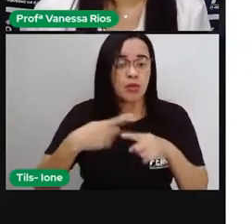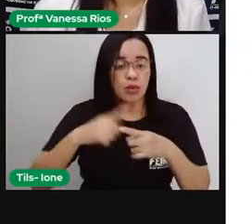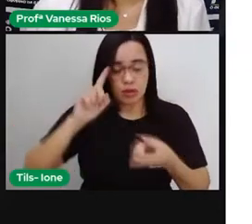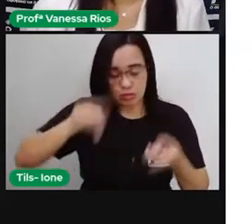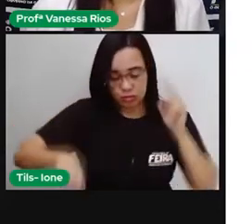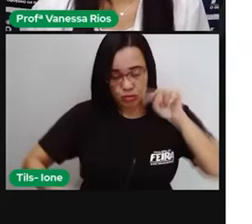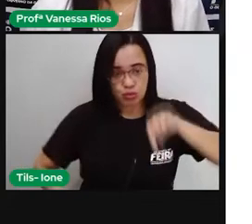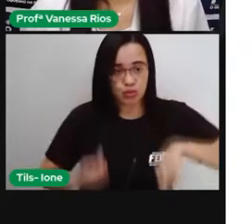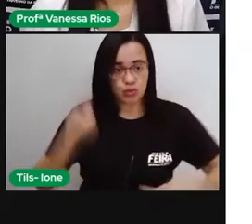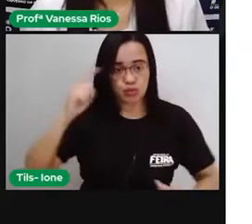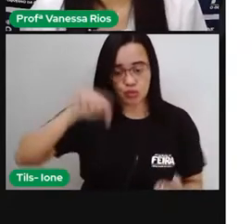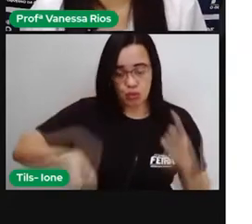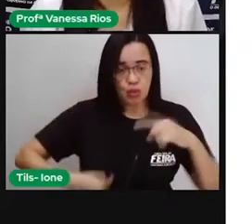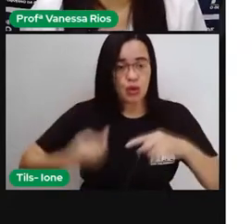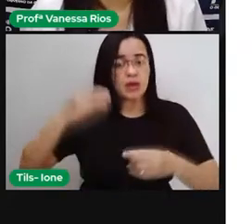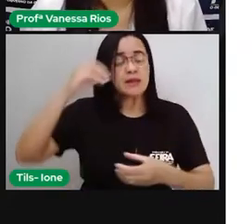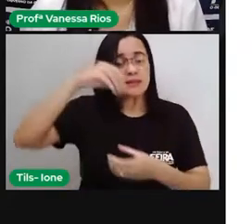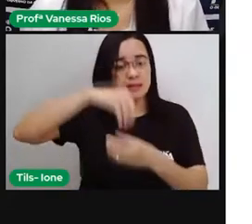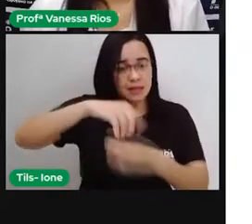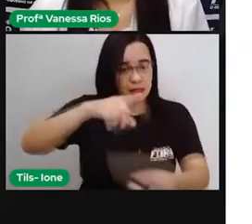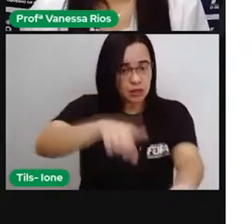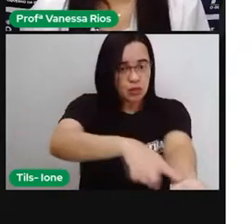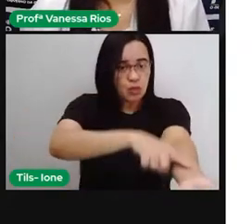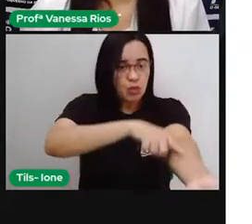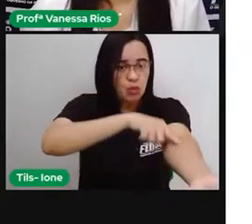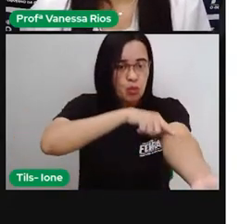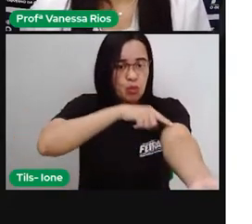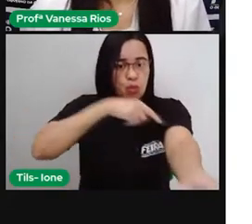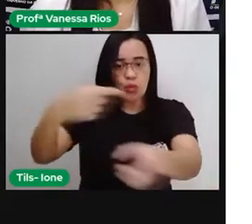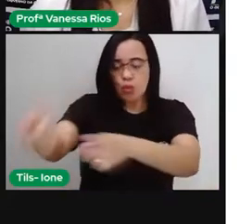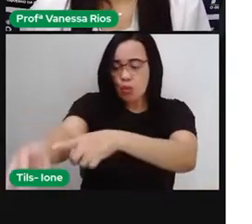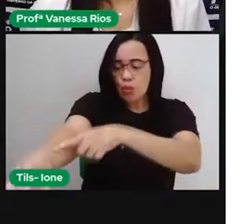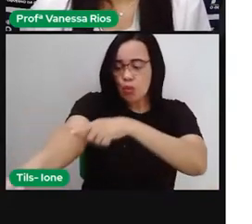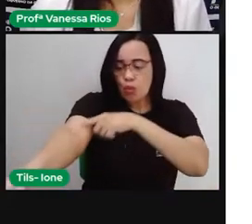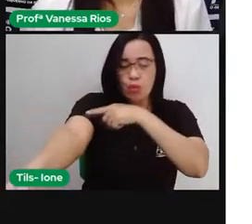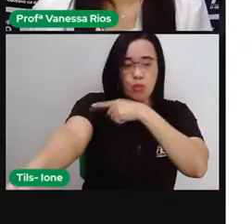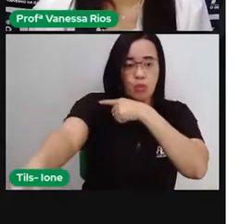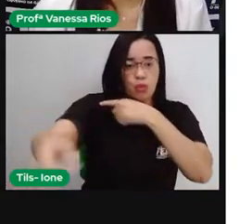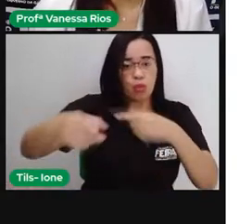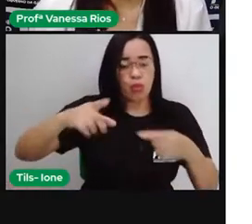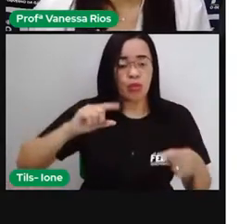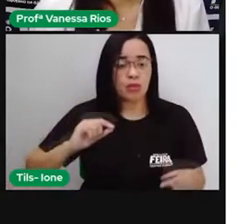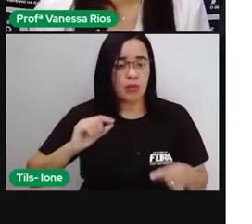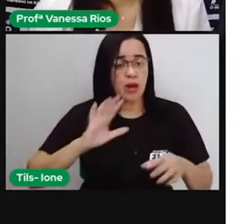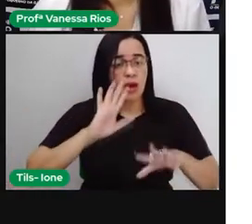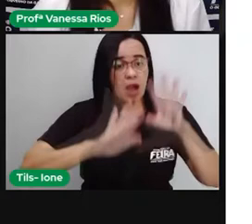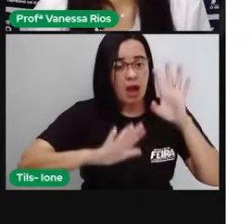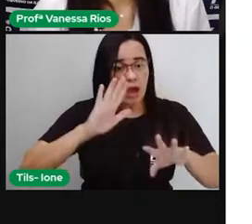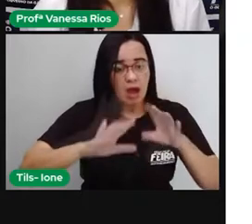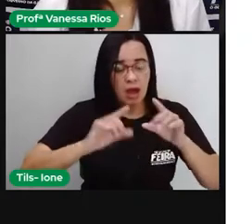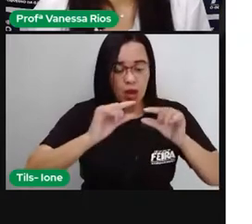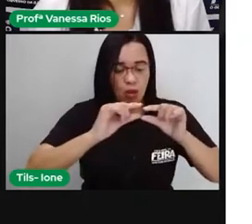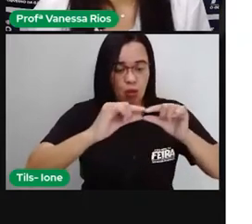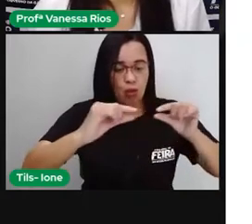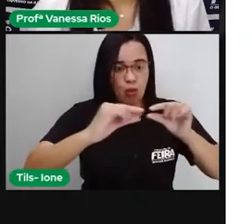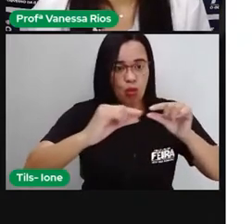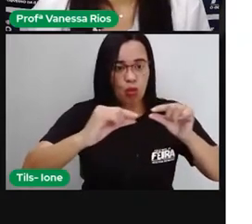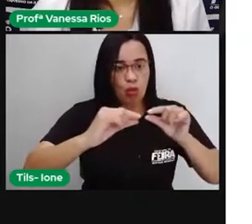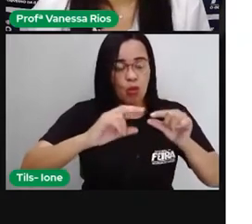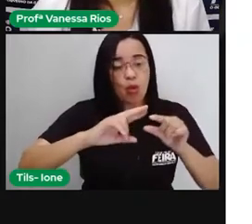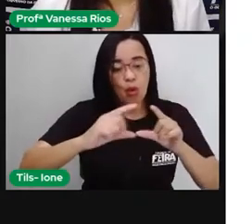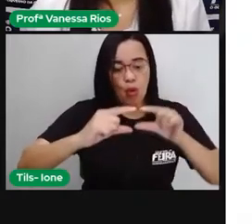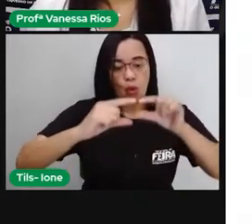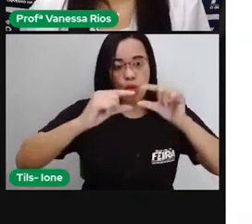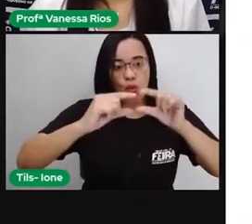pelas veias, pelas artérias, que podem ter espessuras diferentes, e a gente vai ver isso daqui a